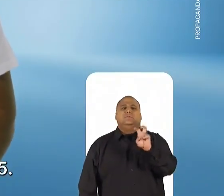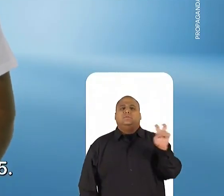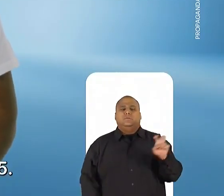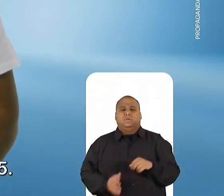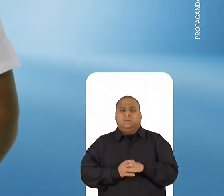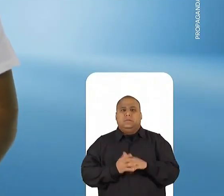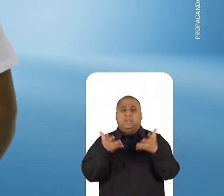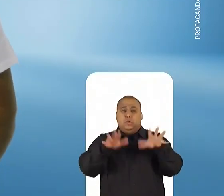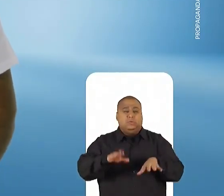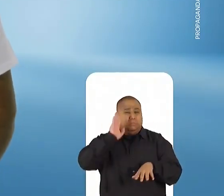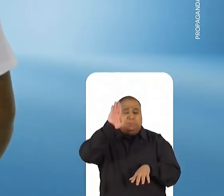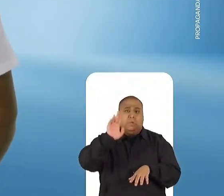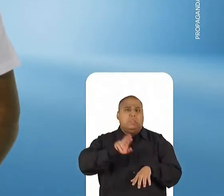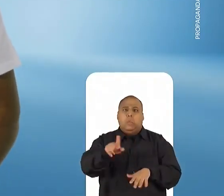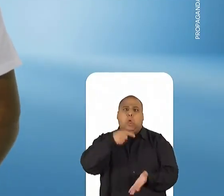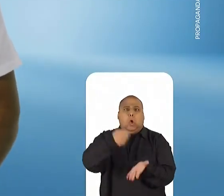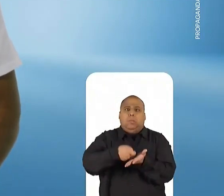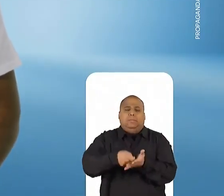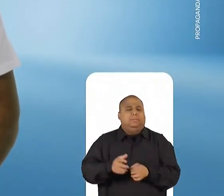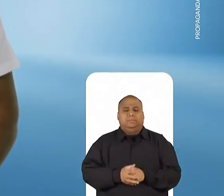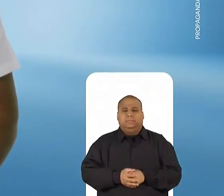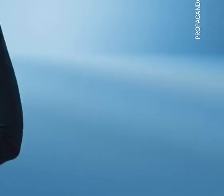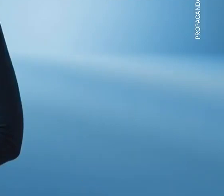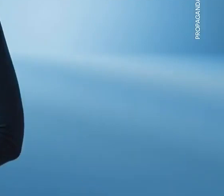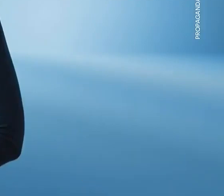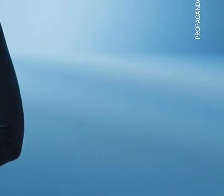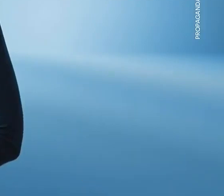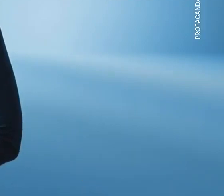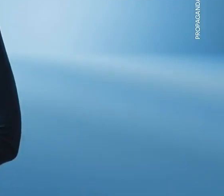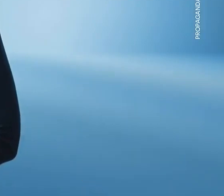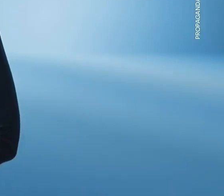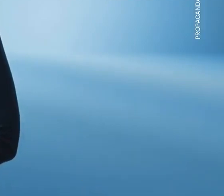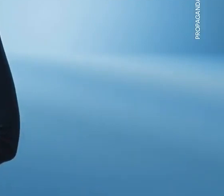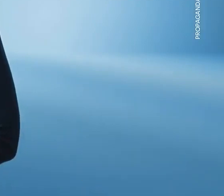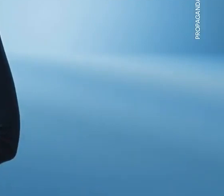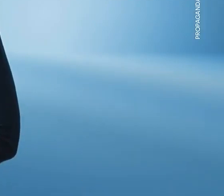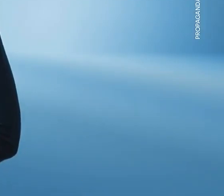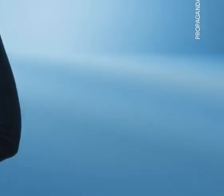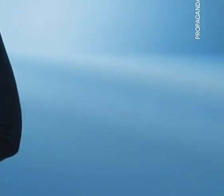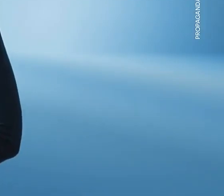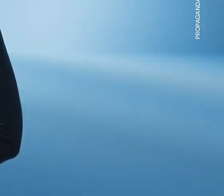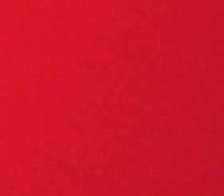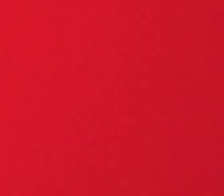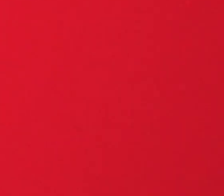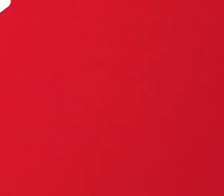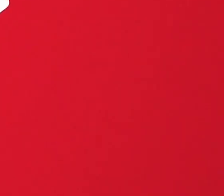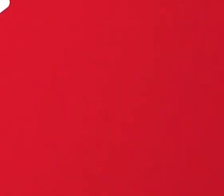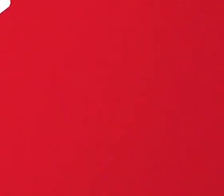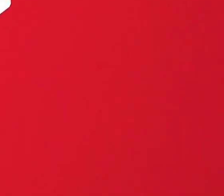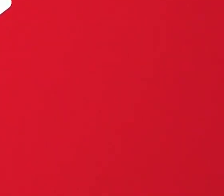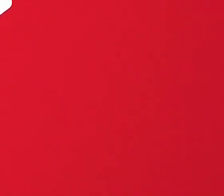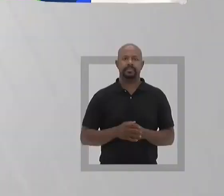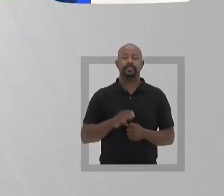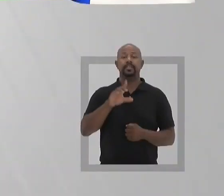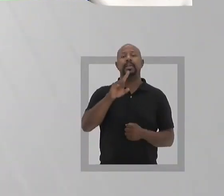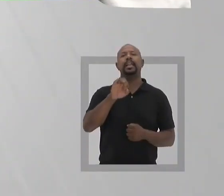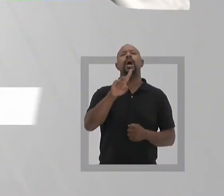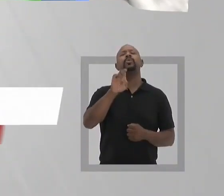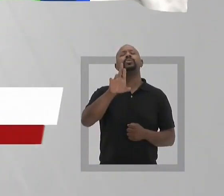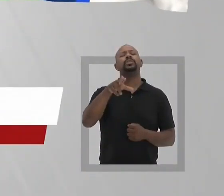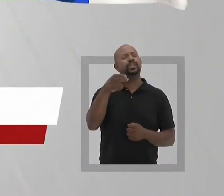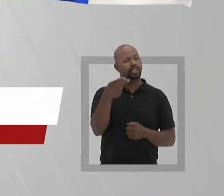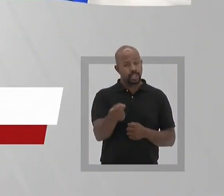12, 55. Inclusão é regra, não exceção. Doze e vinte e oito, Cátia Regina. Vote treze.